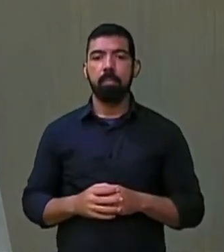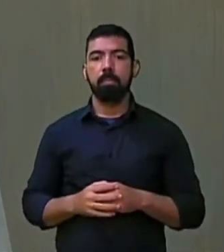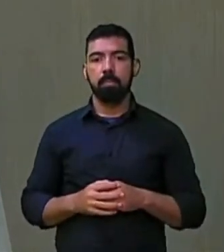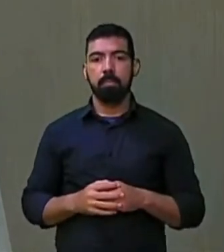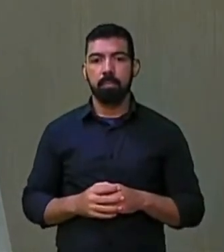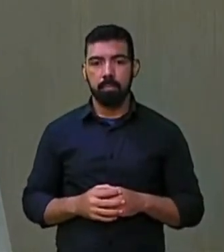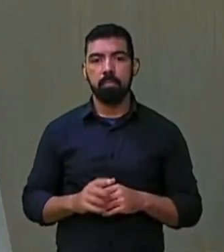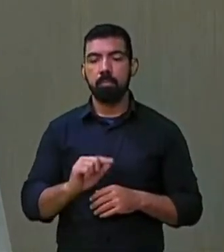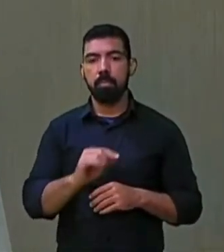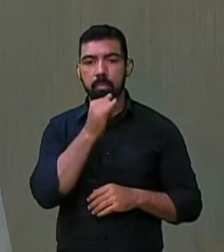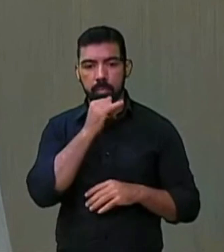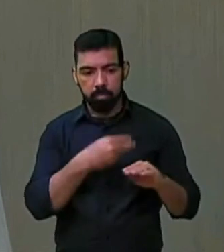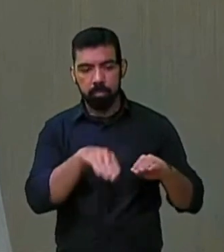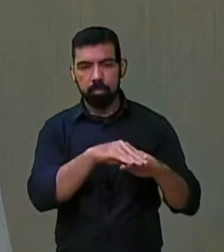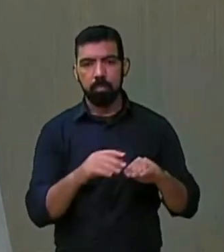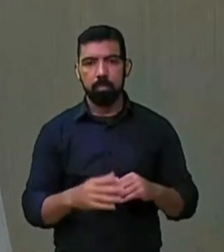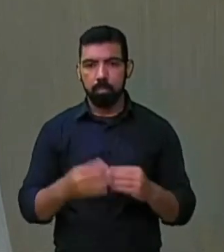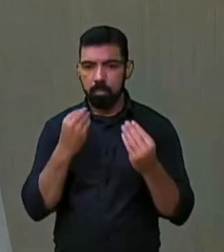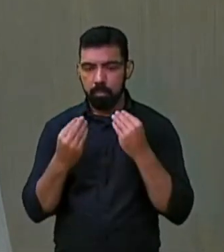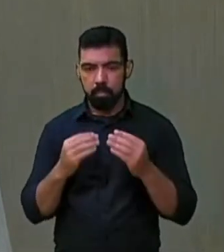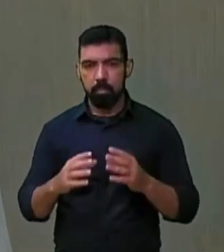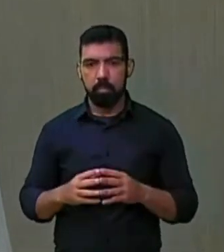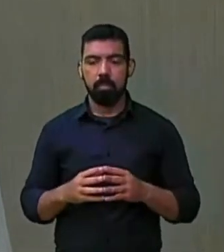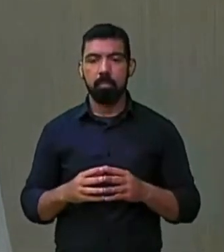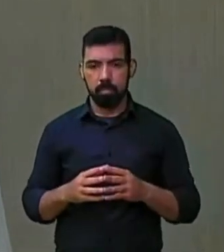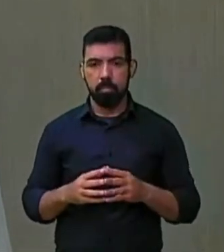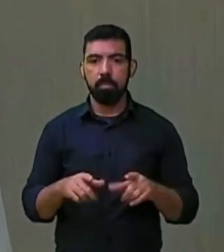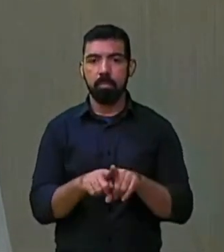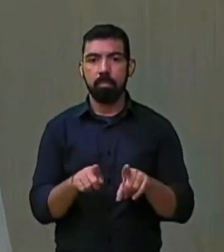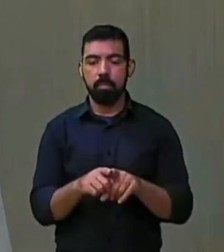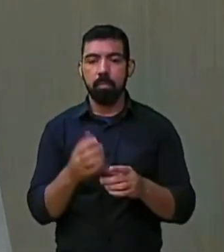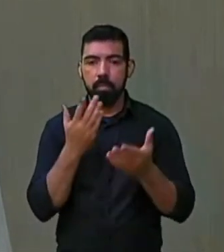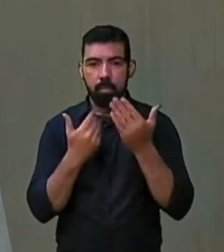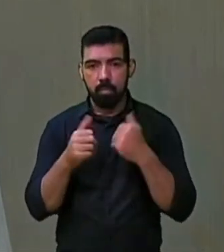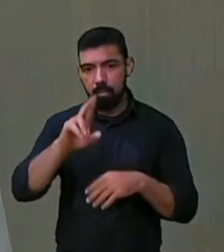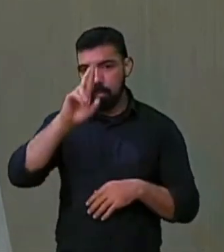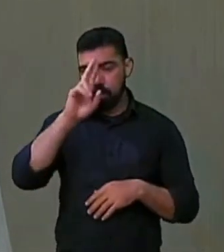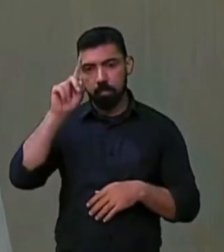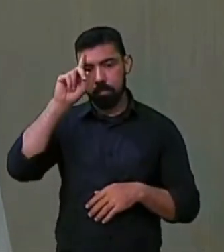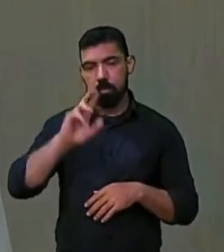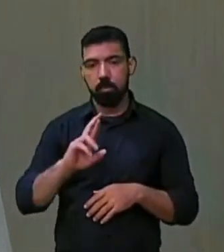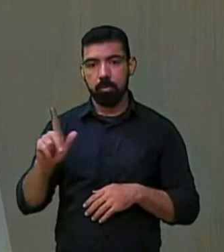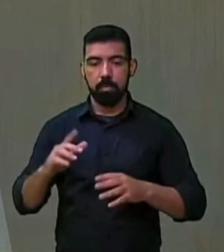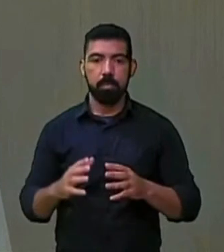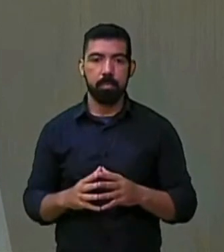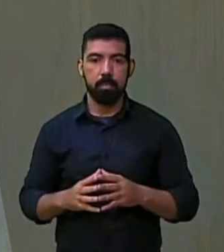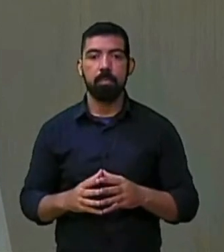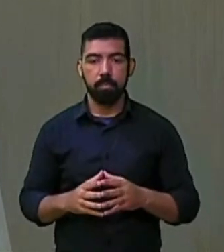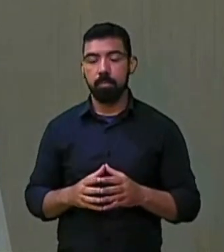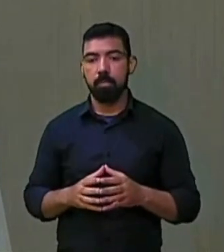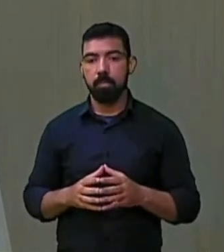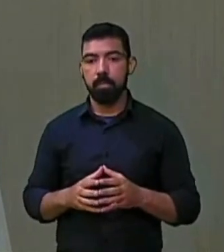para ali incrementar a merenda do filho, fazer um almoço um dia diferente. Não se